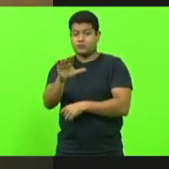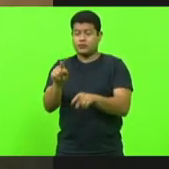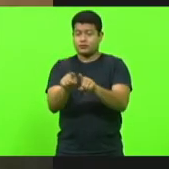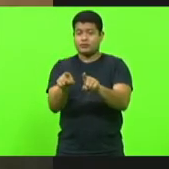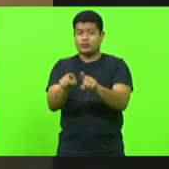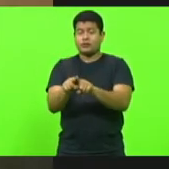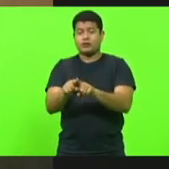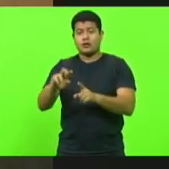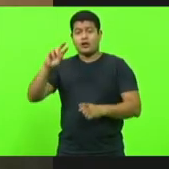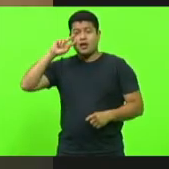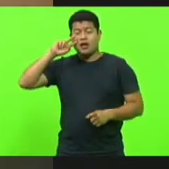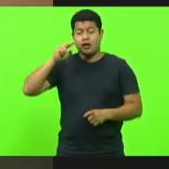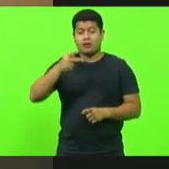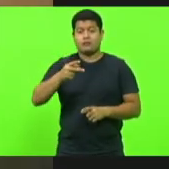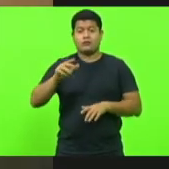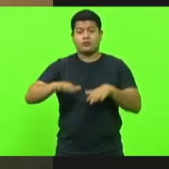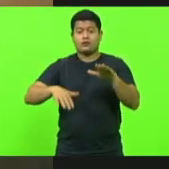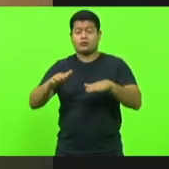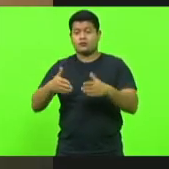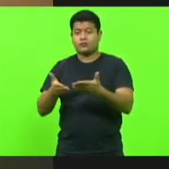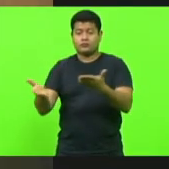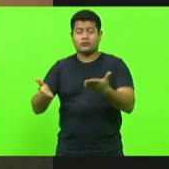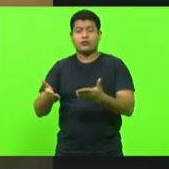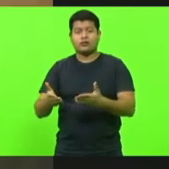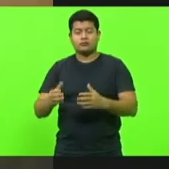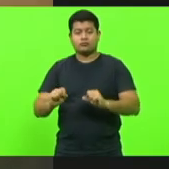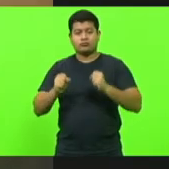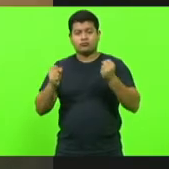reconhecer as boas ações reconhecer